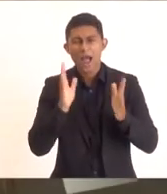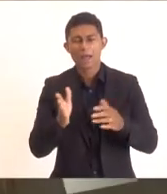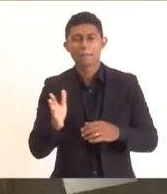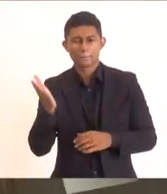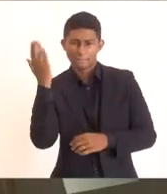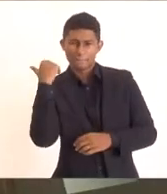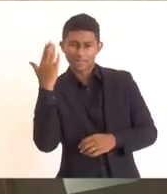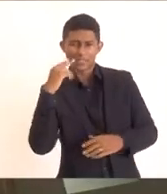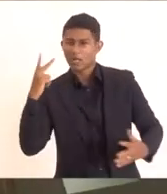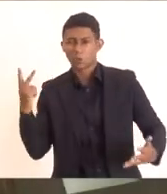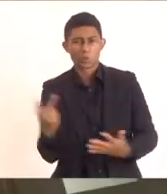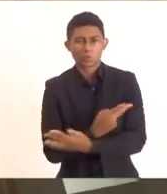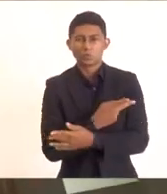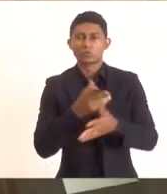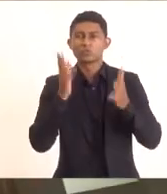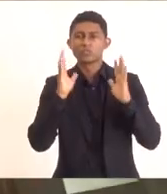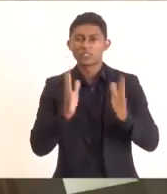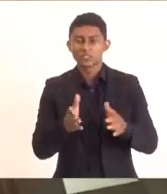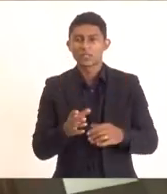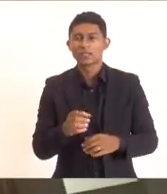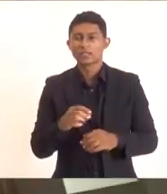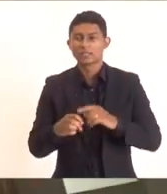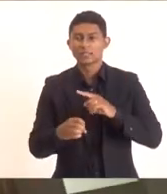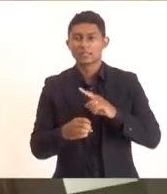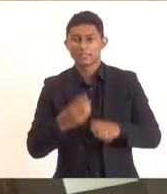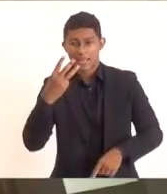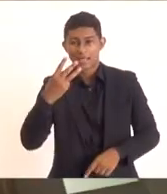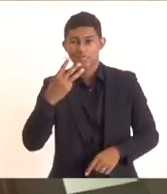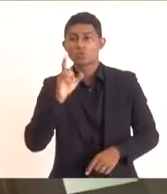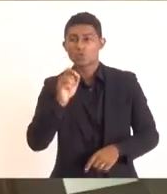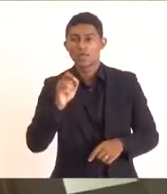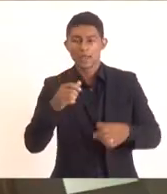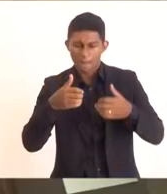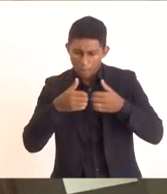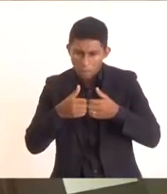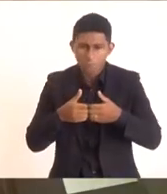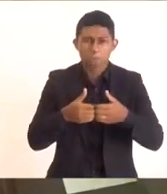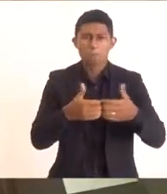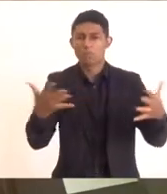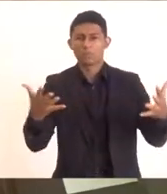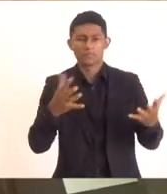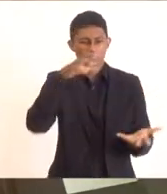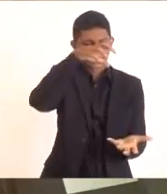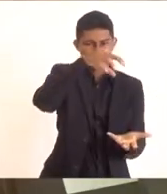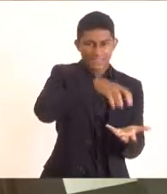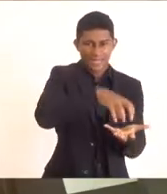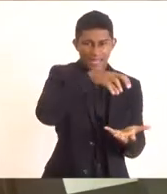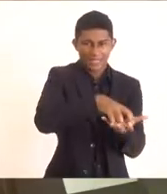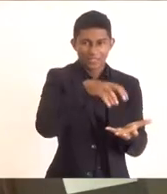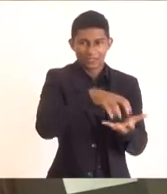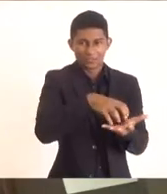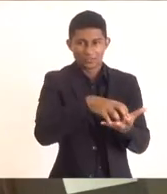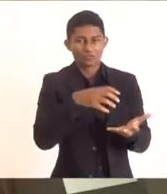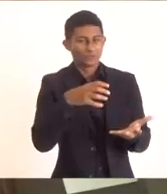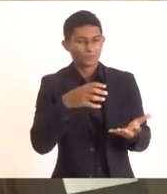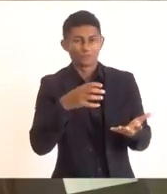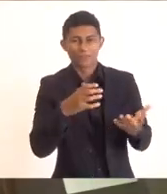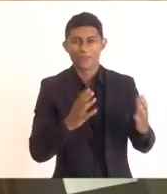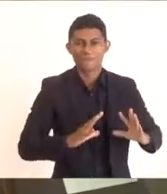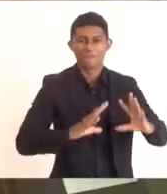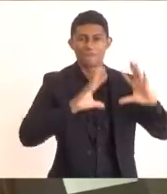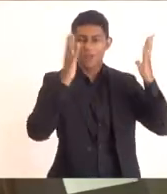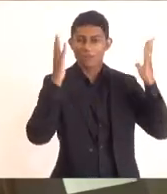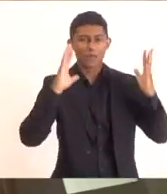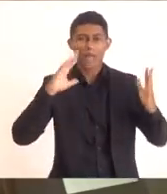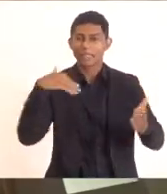degustamos três coquetéis de lançamento de Centro de Convenção ao longo dos anos aqui em Cabo Frio. Até hoje não